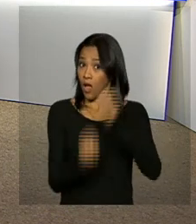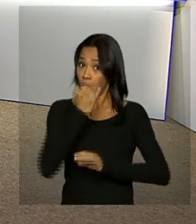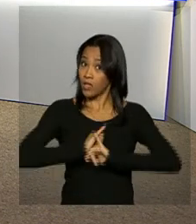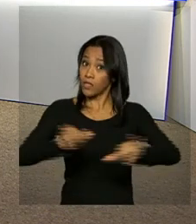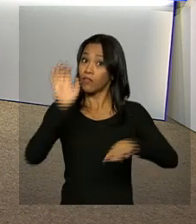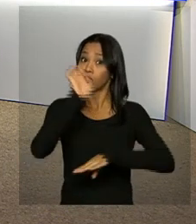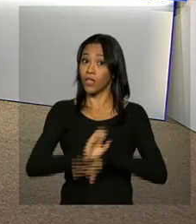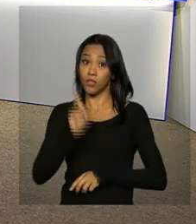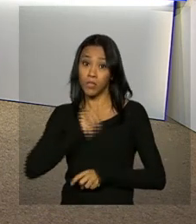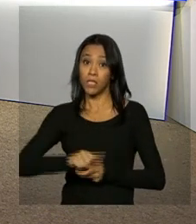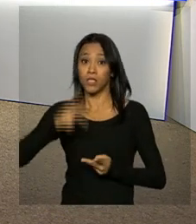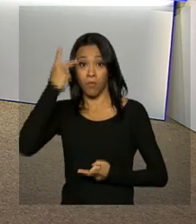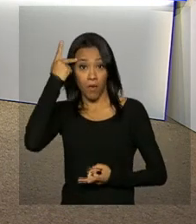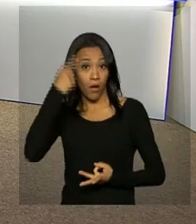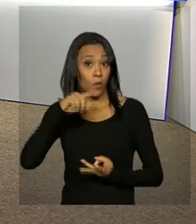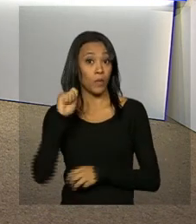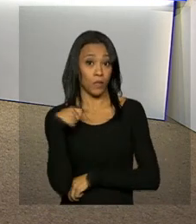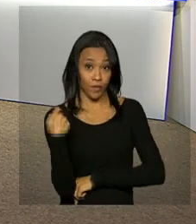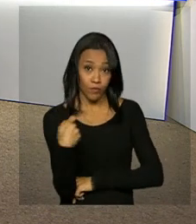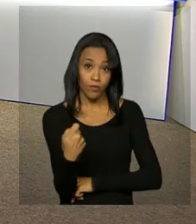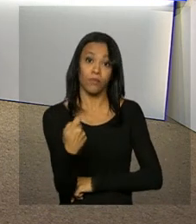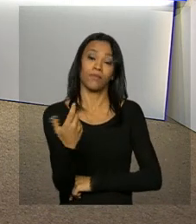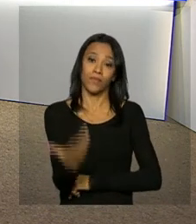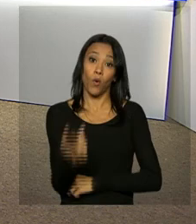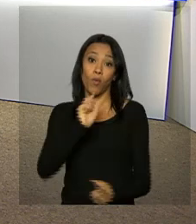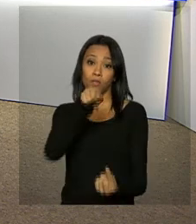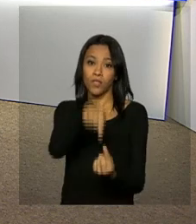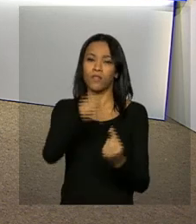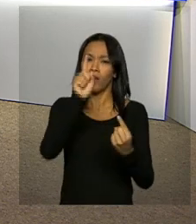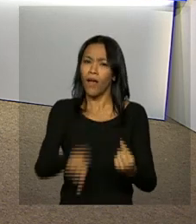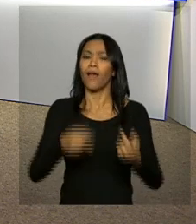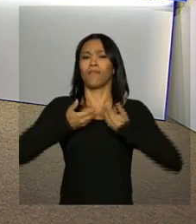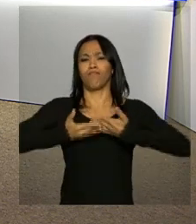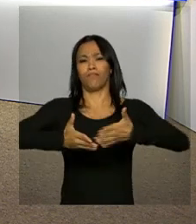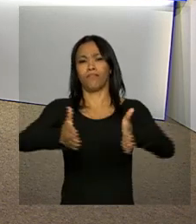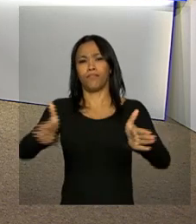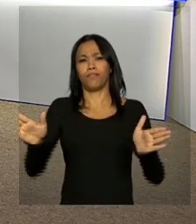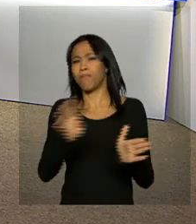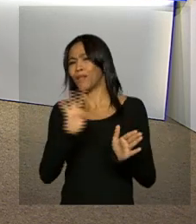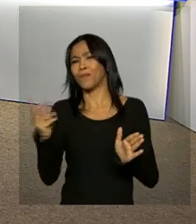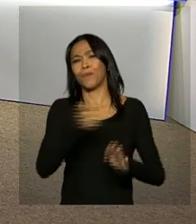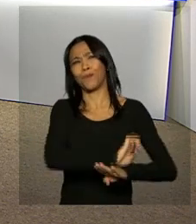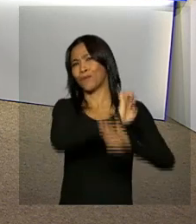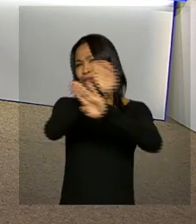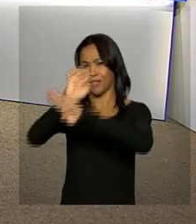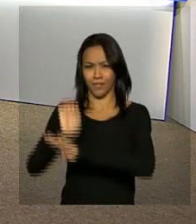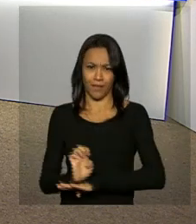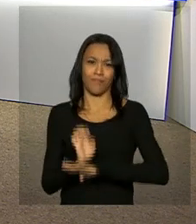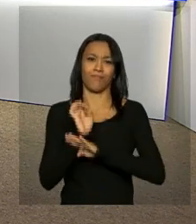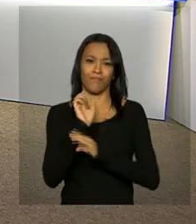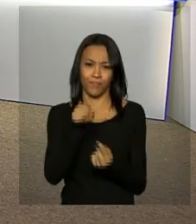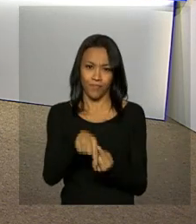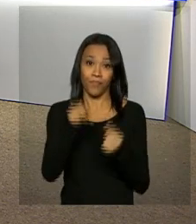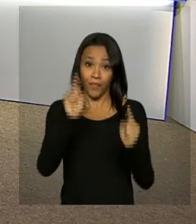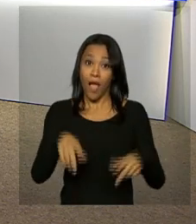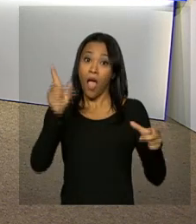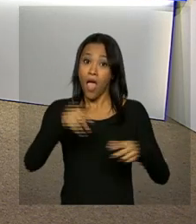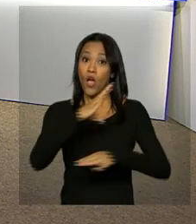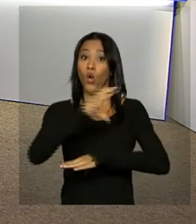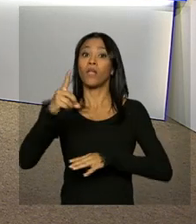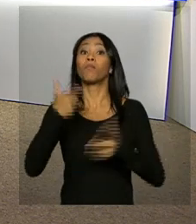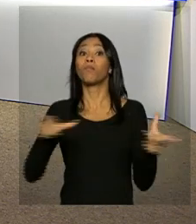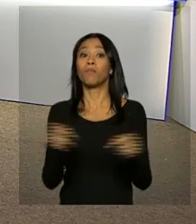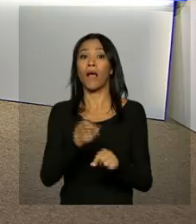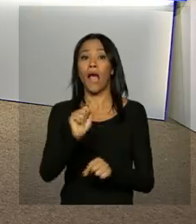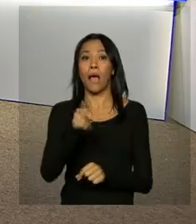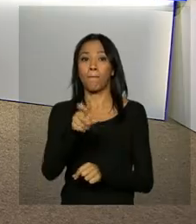em Minas Gerais, São Paulo e Rio Grande do Sul. A meta é estender o programa para todos os estados. O trabalho será coordenado